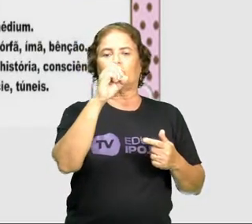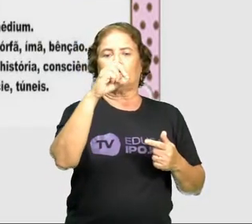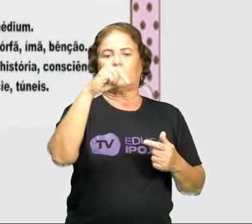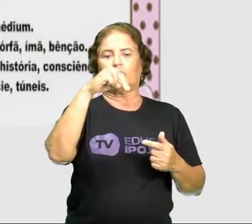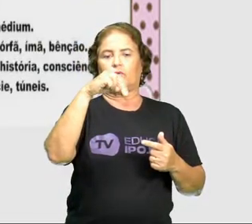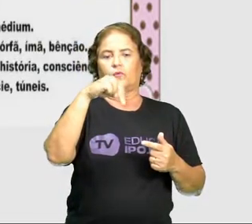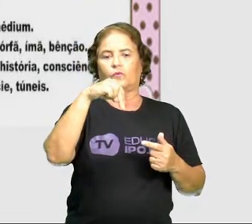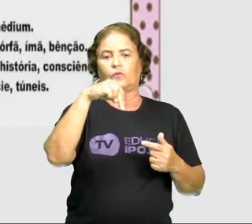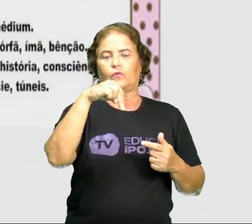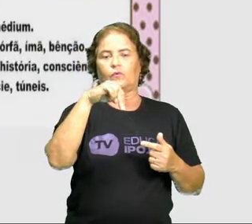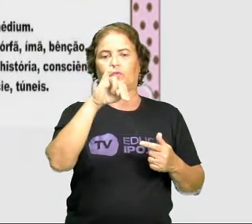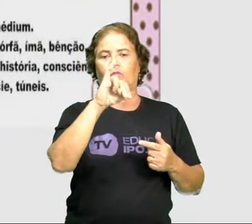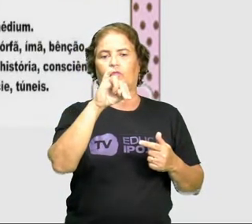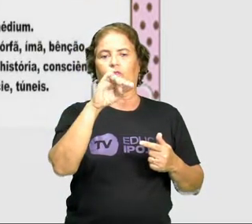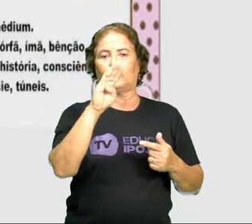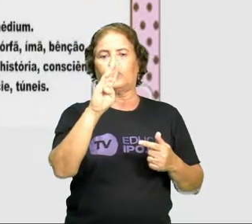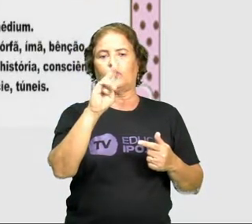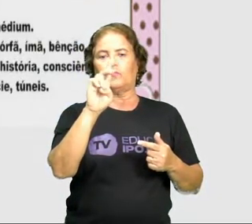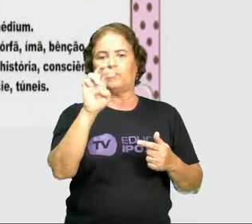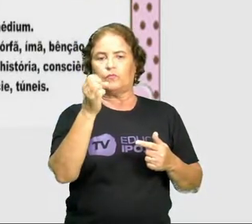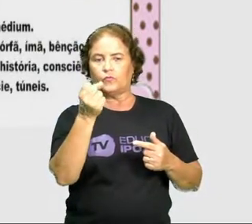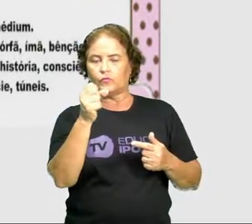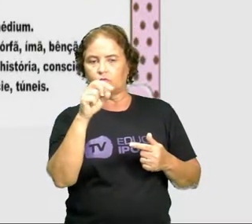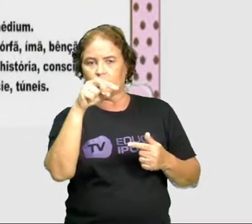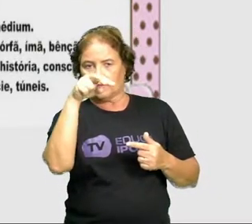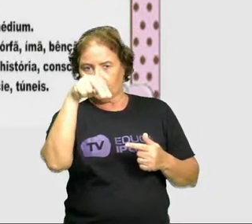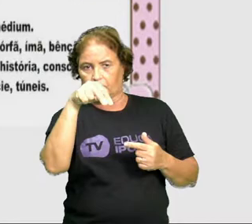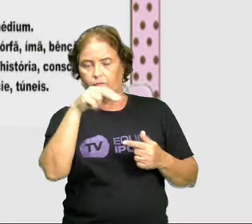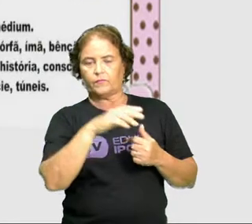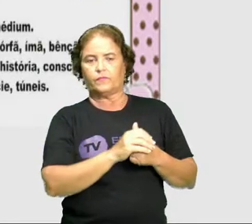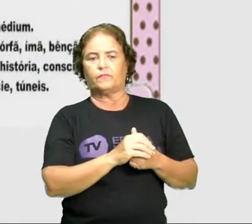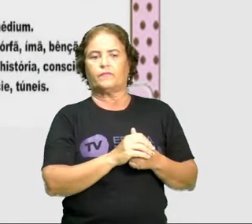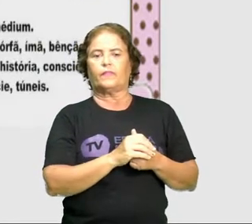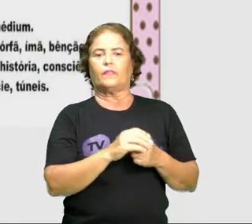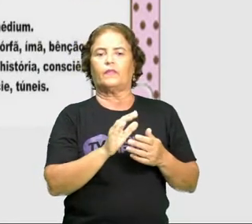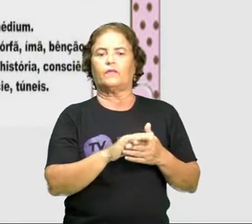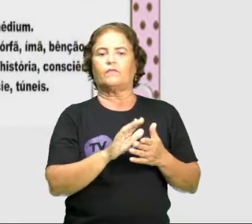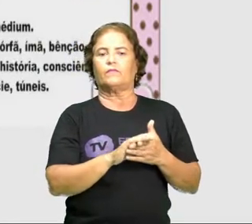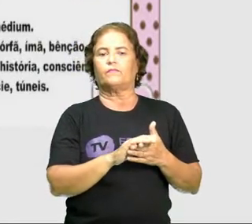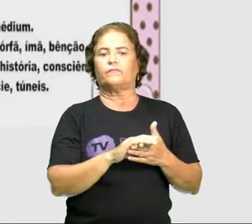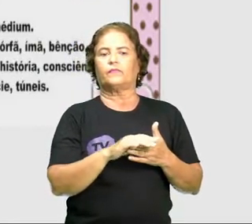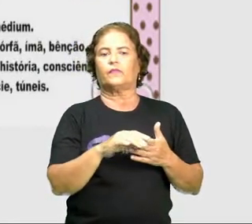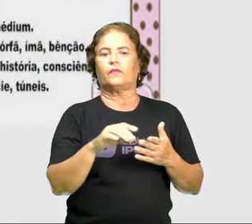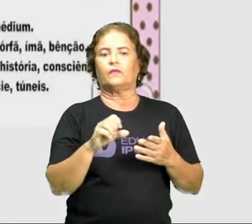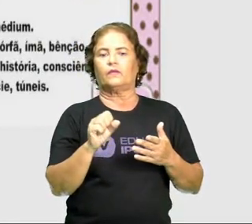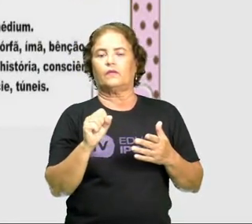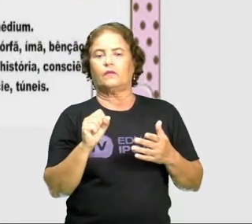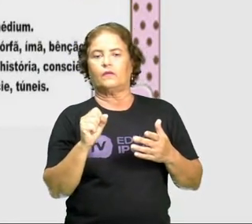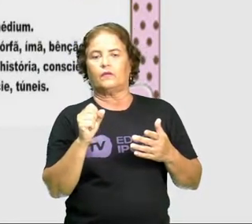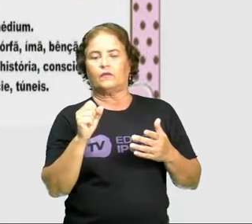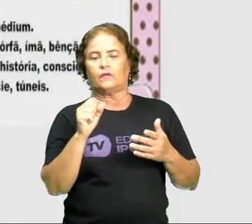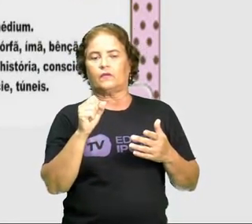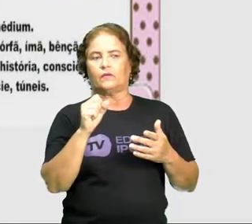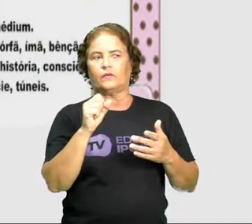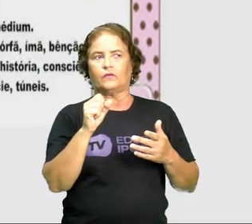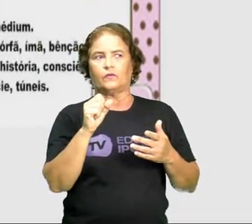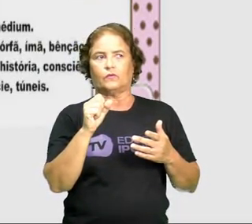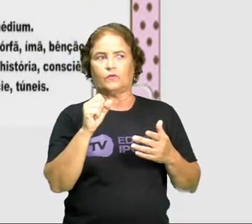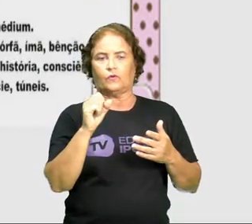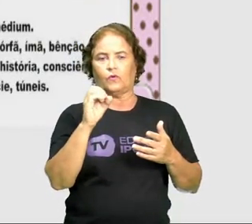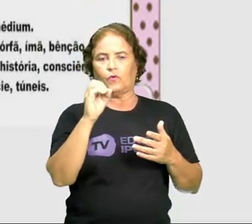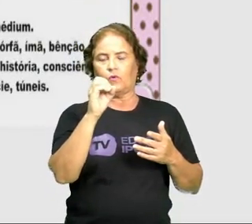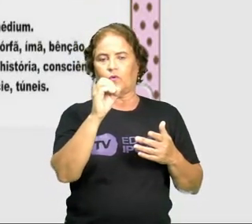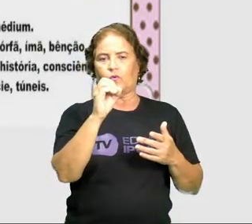hífen. Terminado em um ou em uns, que é algo ou albus. Terminado em ân ou em âns, que é